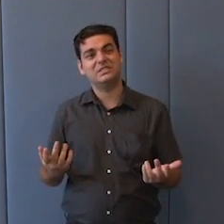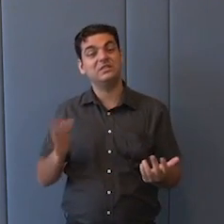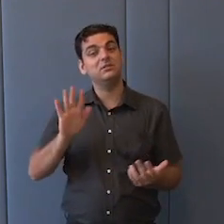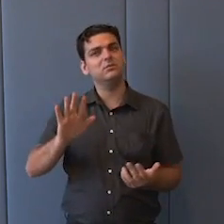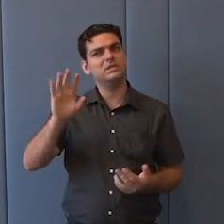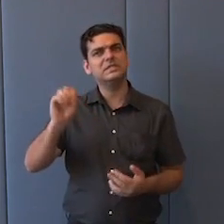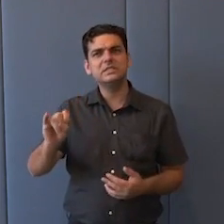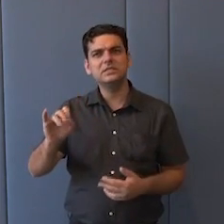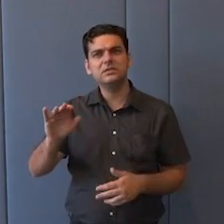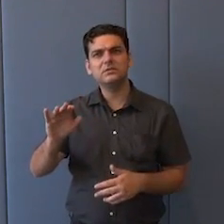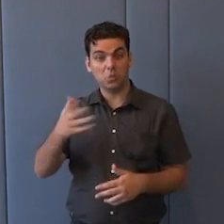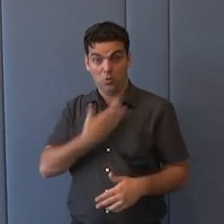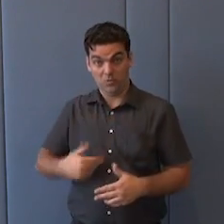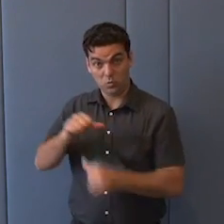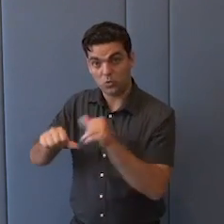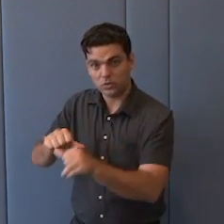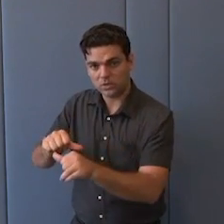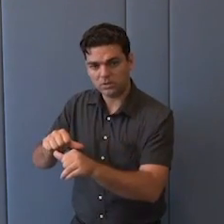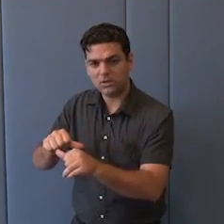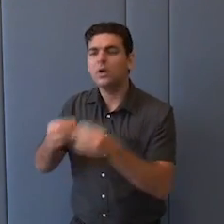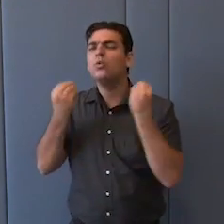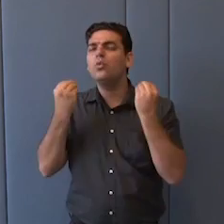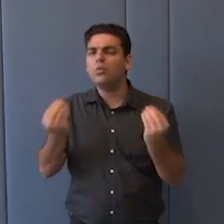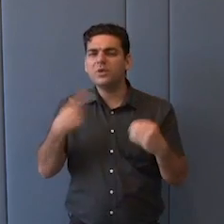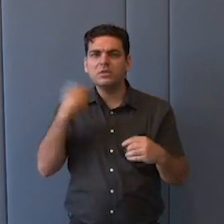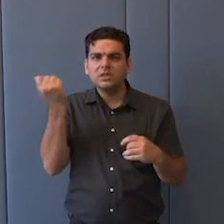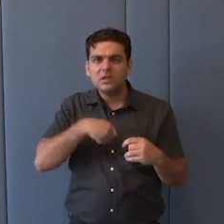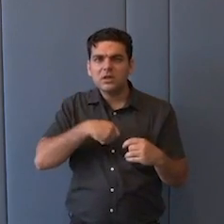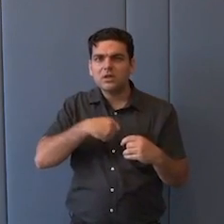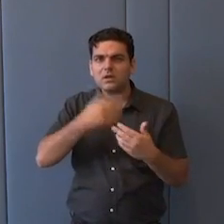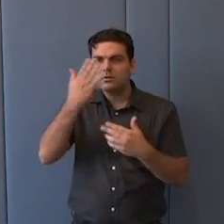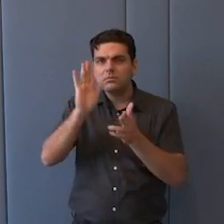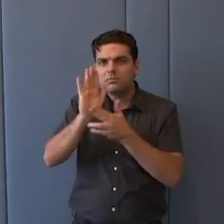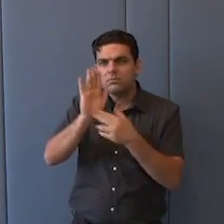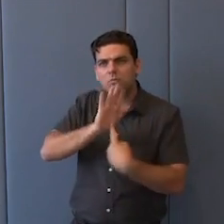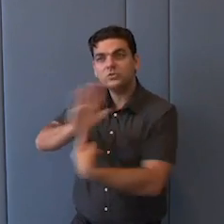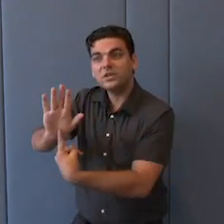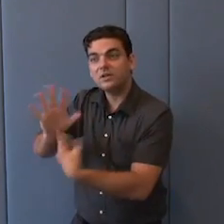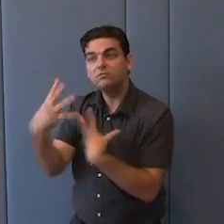então, é, nesses casos, existem oportunidades e como nós podemos fazer para aproveitar essas oportunidades?